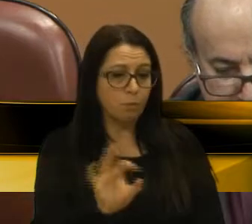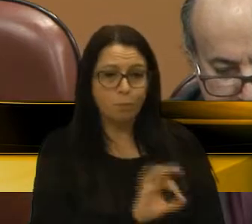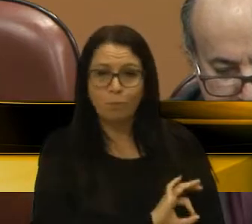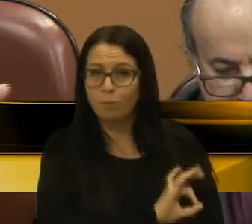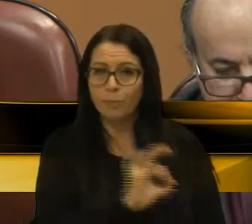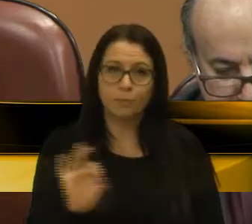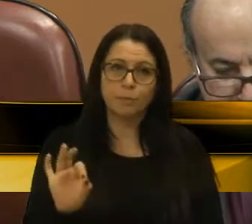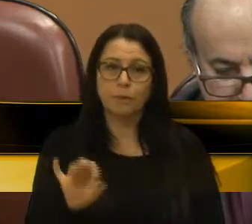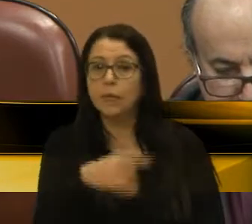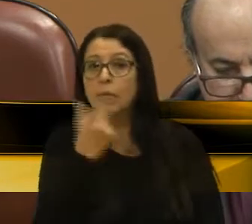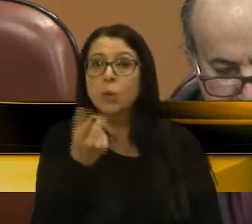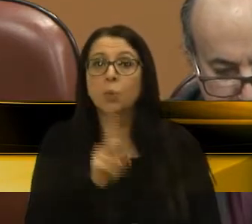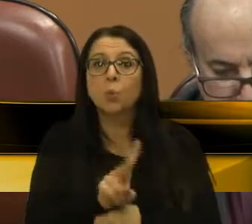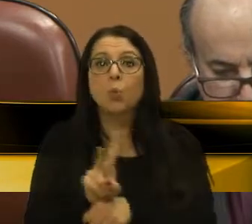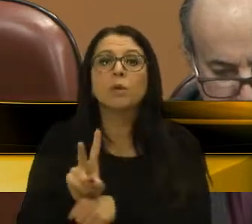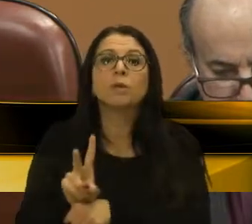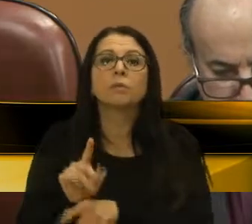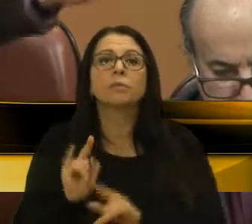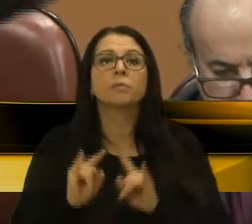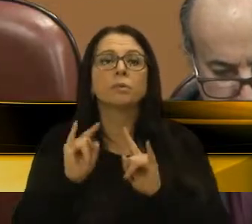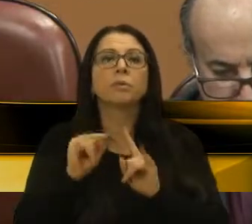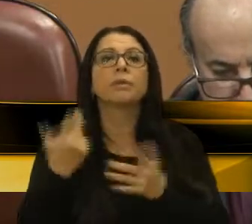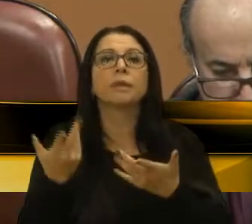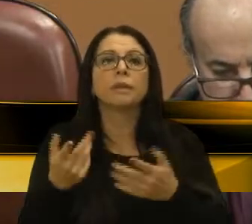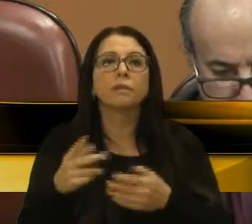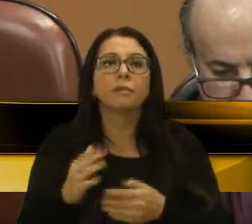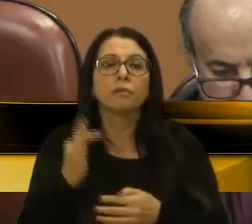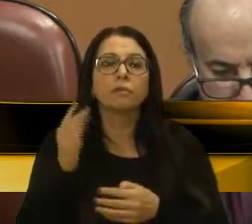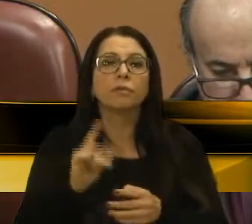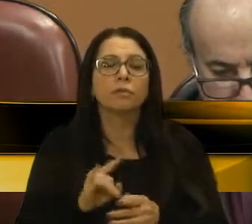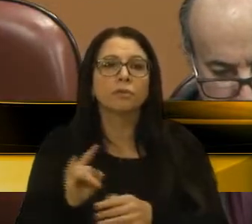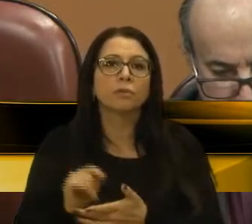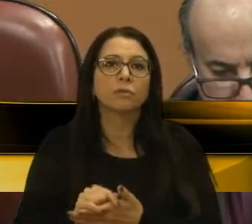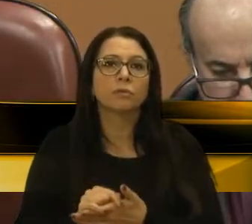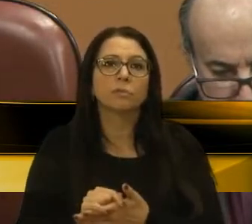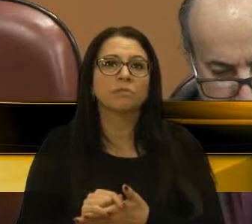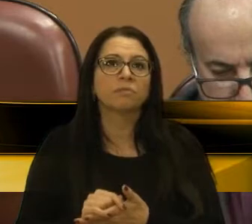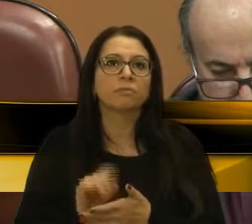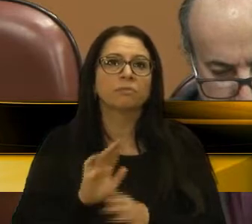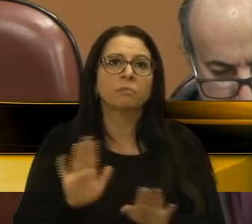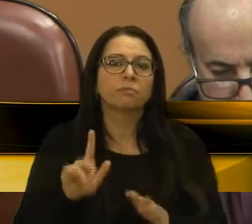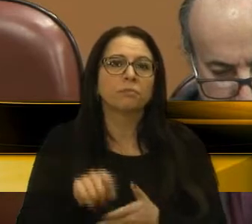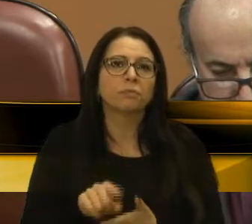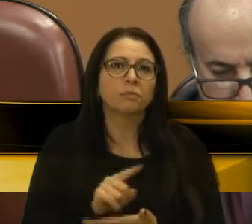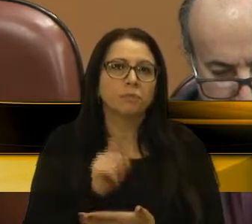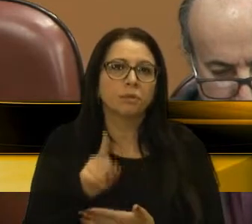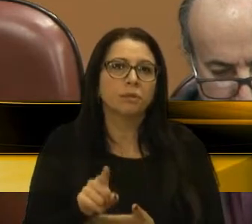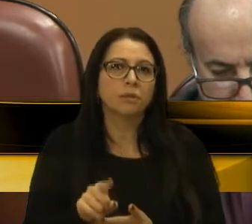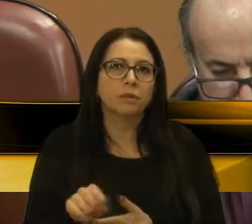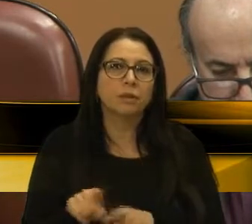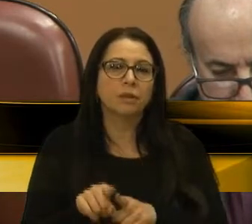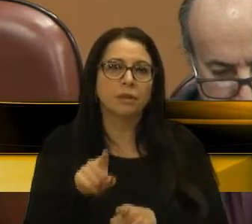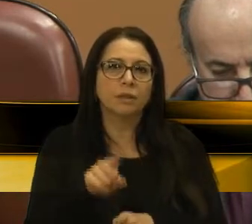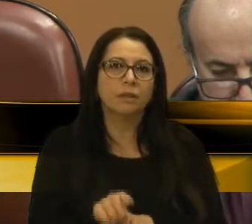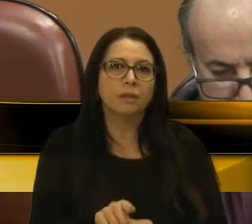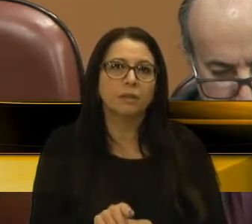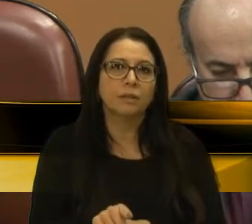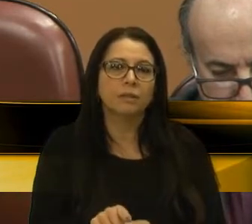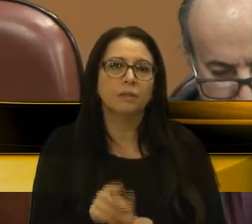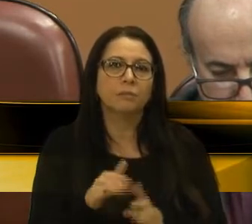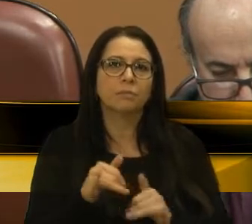Quem está cuidando daquele prédio, quem vai cuidar? deixar apodrecer? Então o pedido de informações é